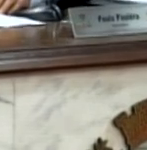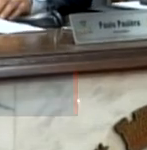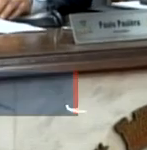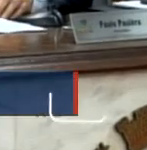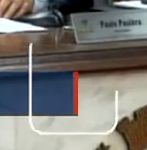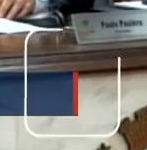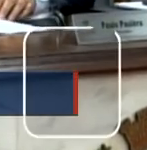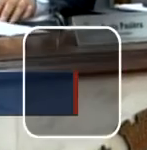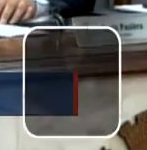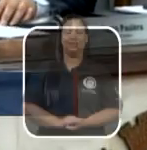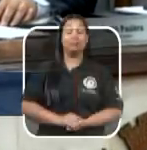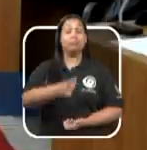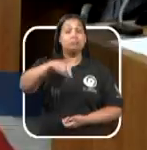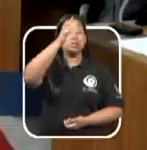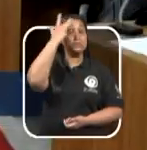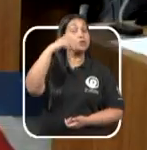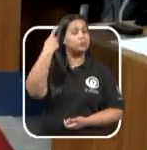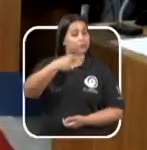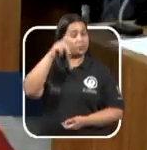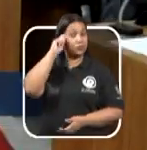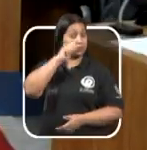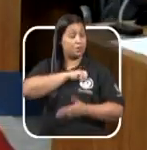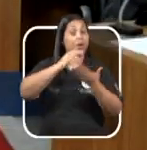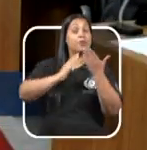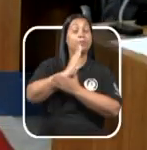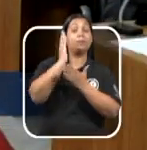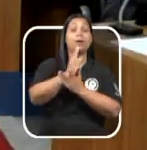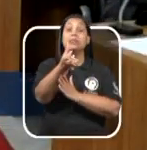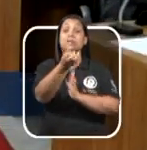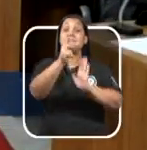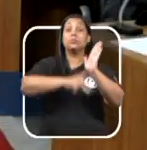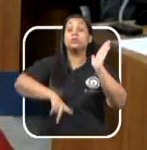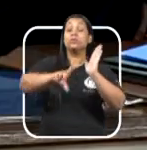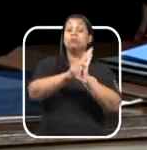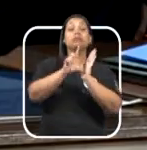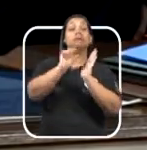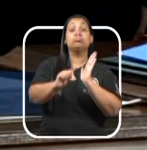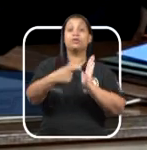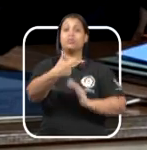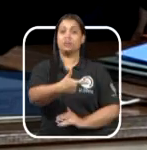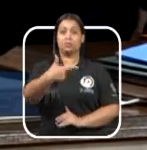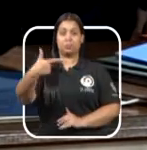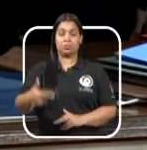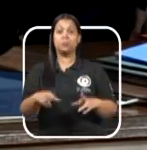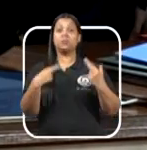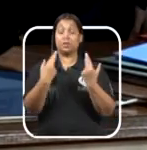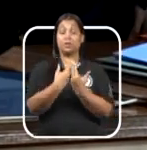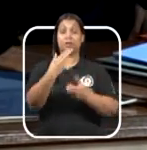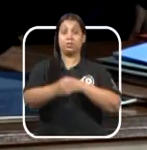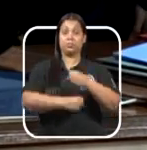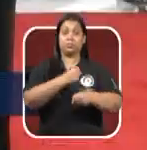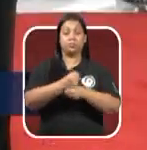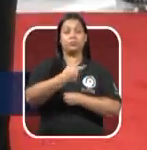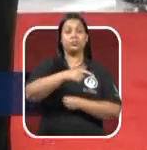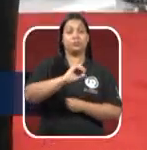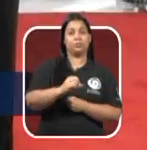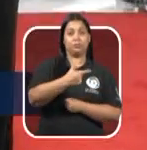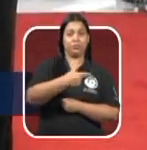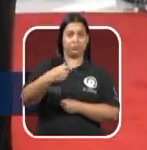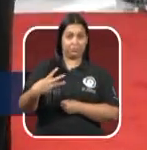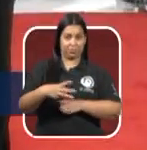Os vereadores de Rio Preto aprovaram seis projetos na 22ª Sessão Ordinária de 2023.